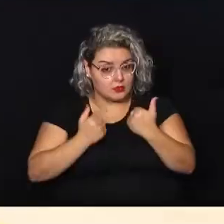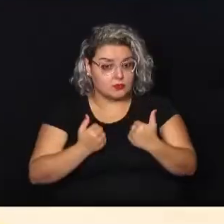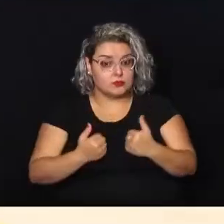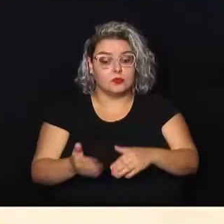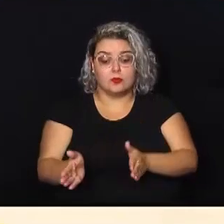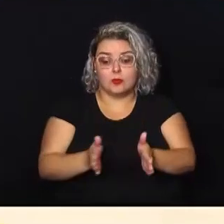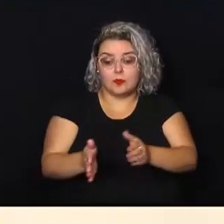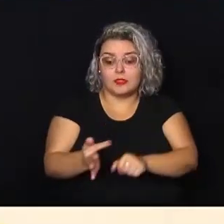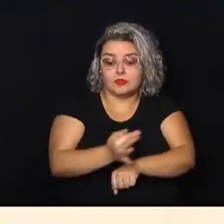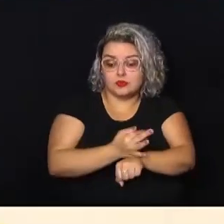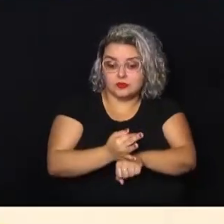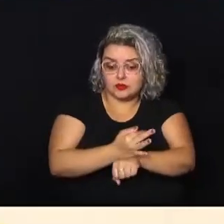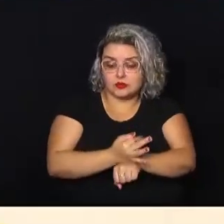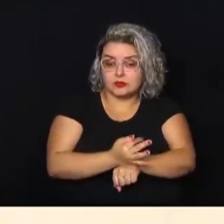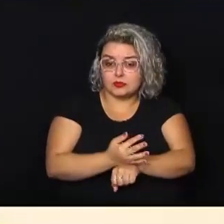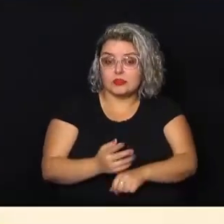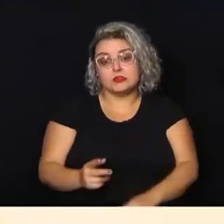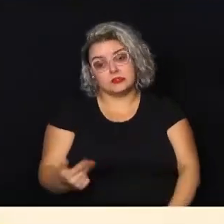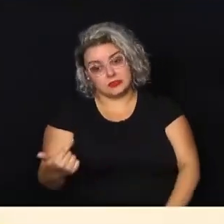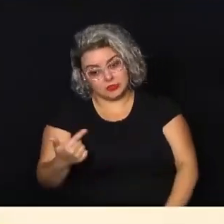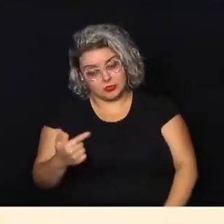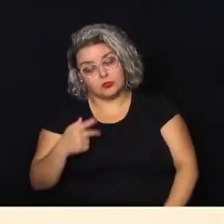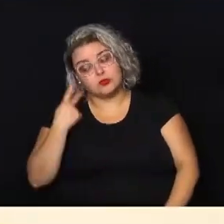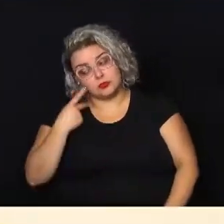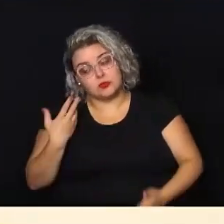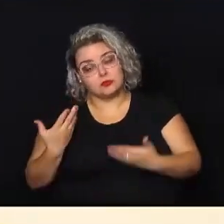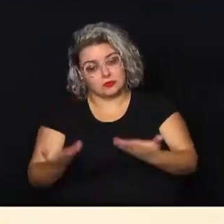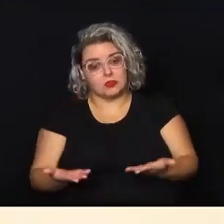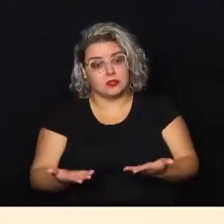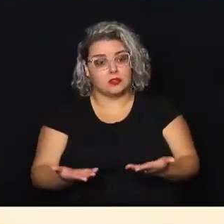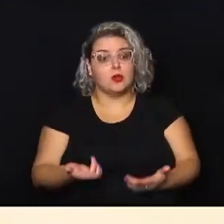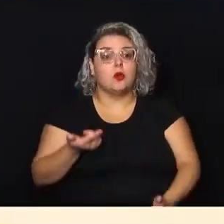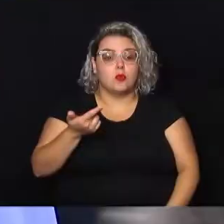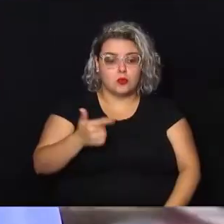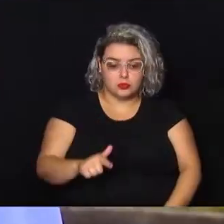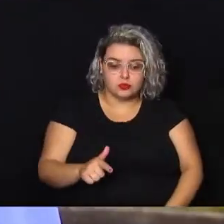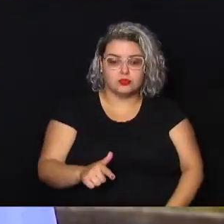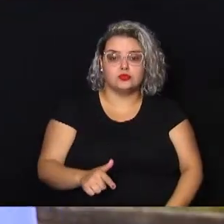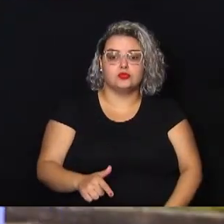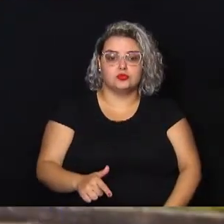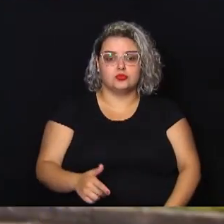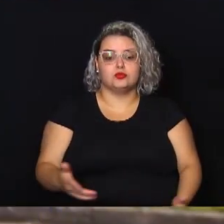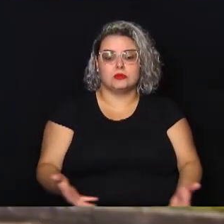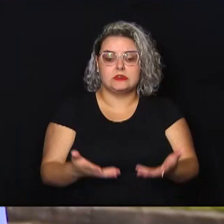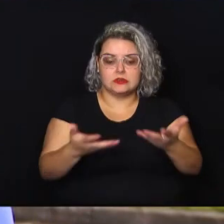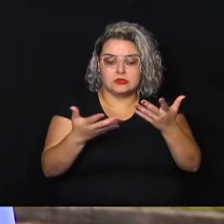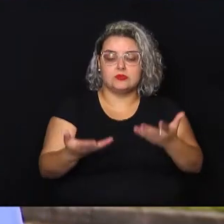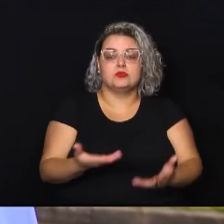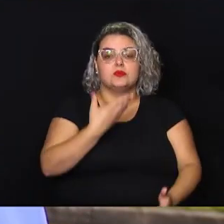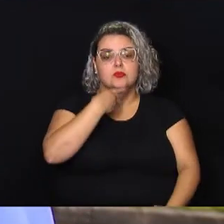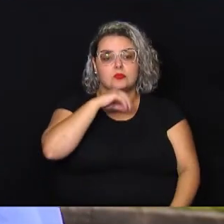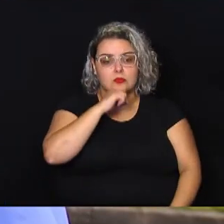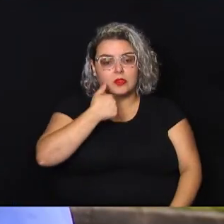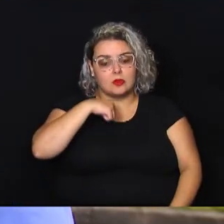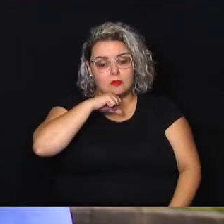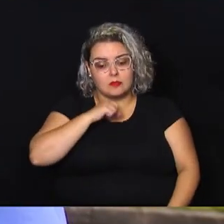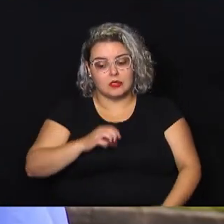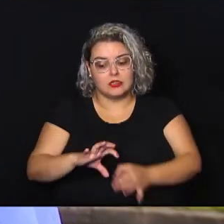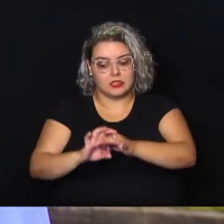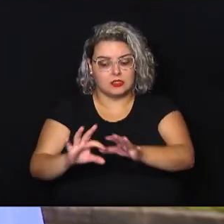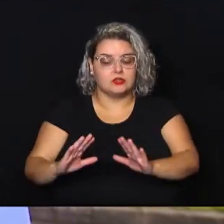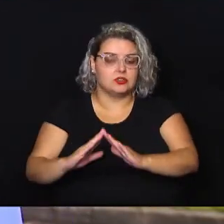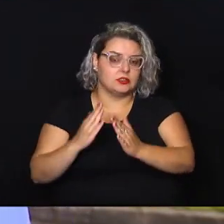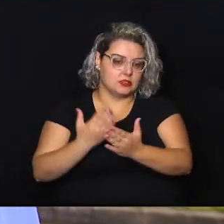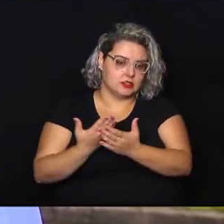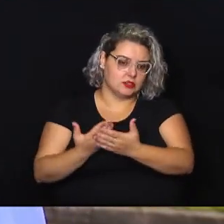acordo com o parlamentar, incentiva os pais a manterem as crianças na escola. Hoje, no município de Campinas, nós temos mais de